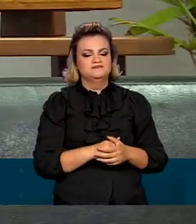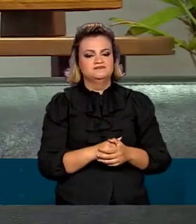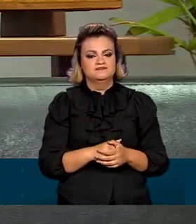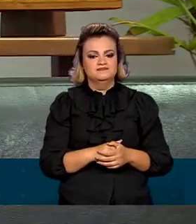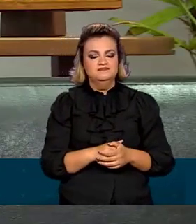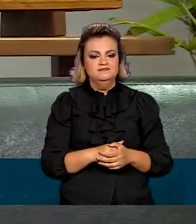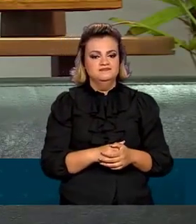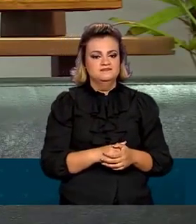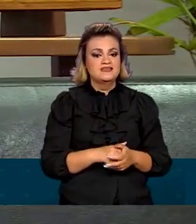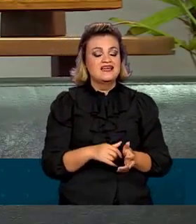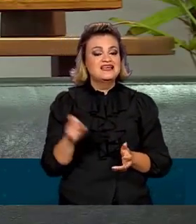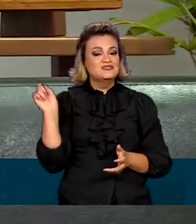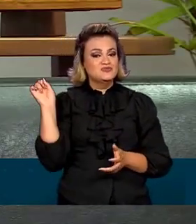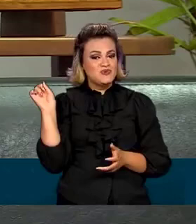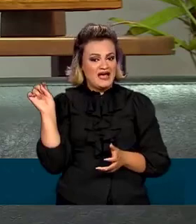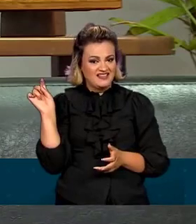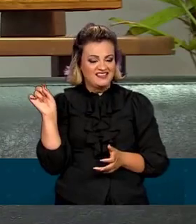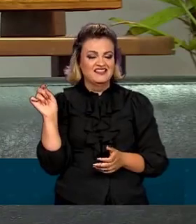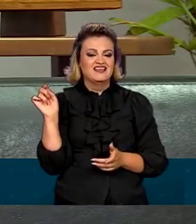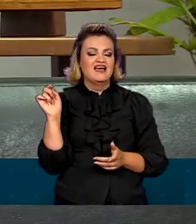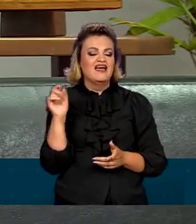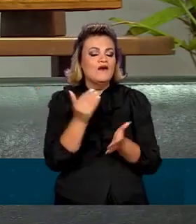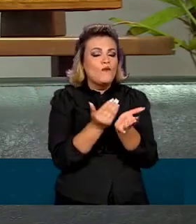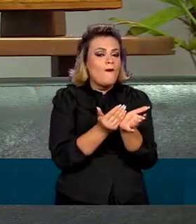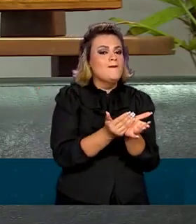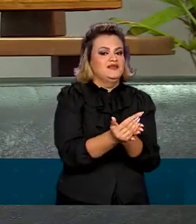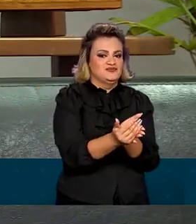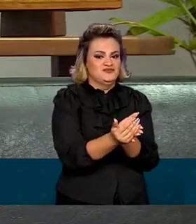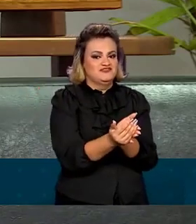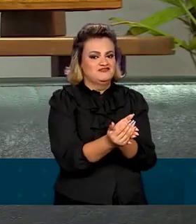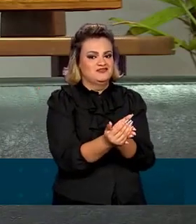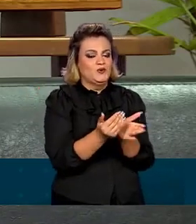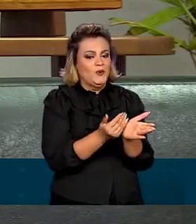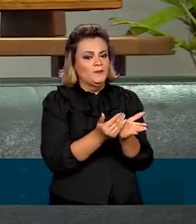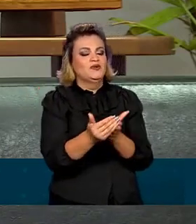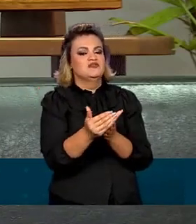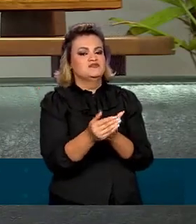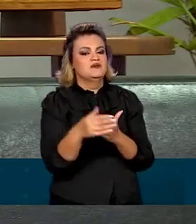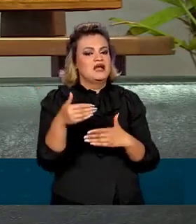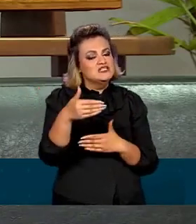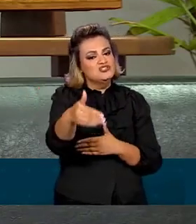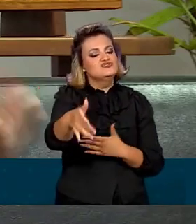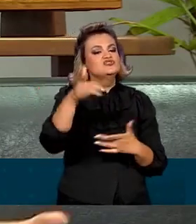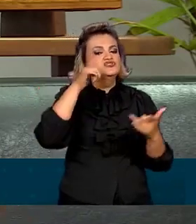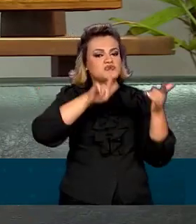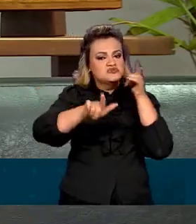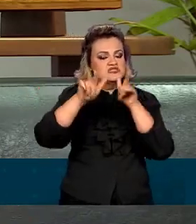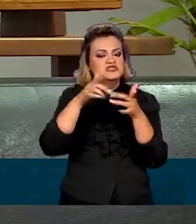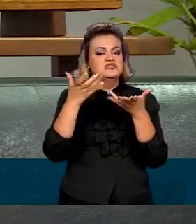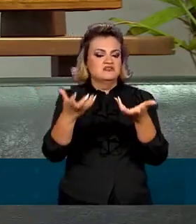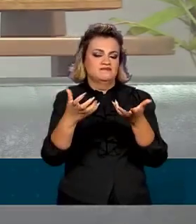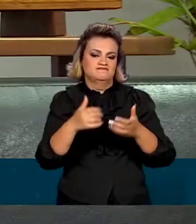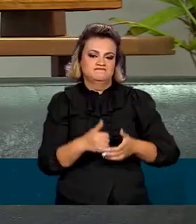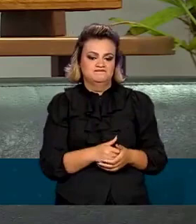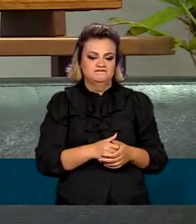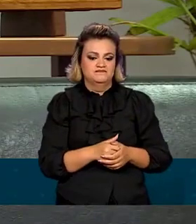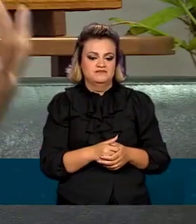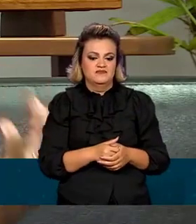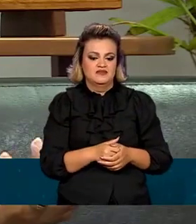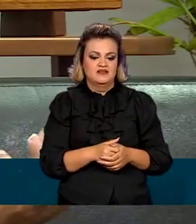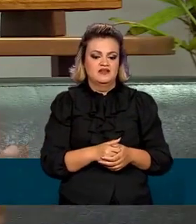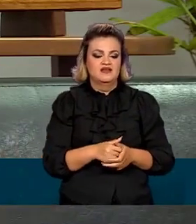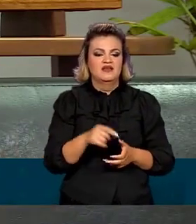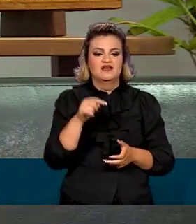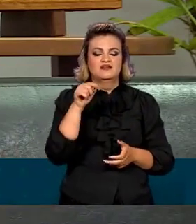é, digamos assim, uma pequena semente do que a gente quer alcançar daqui para frente com a cooperação. Tanto a